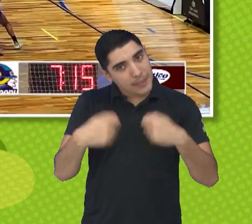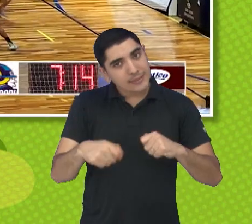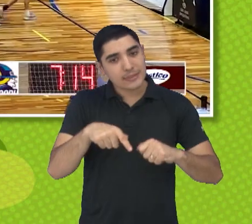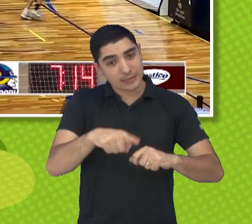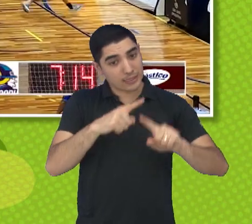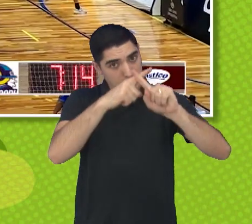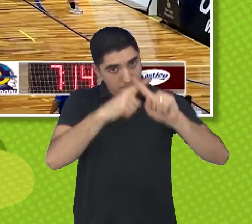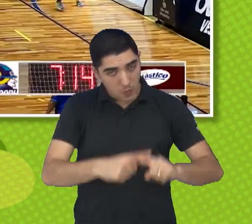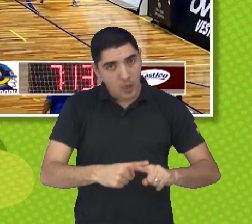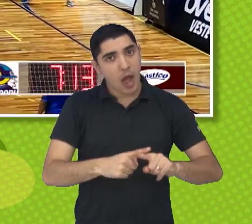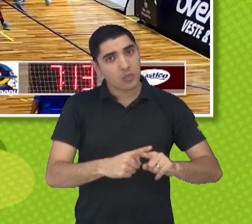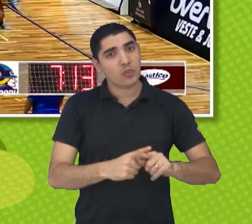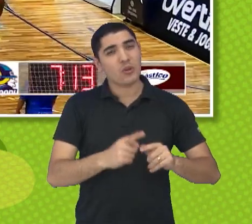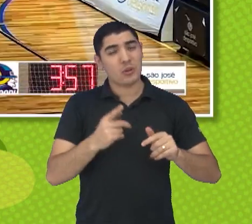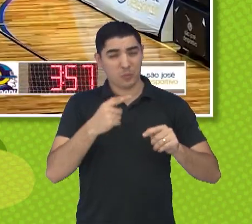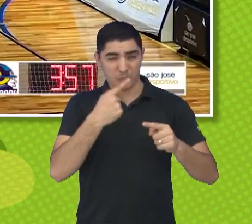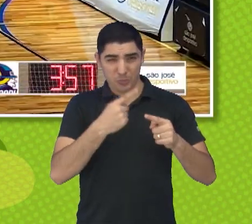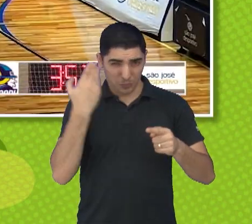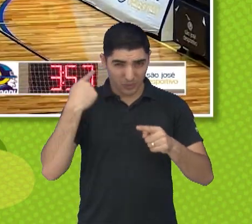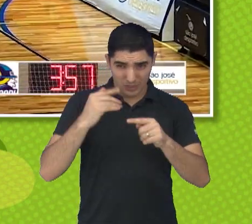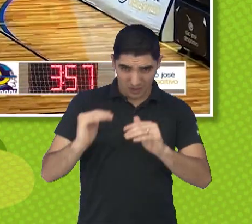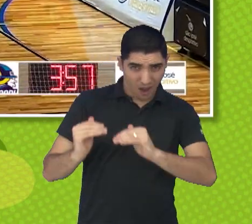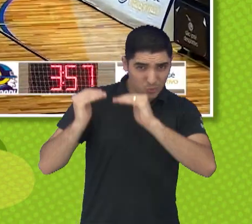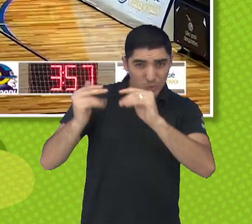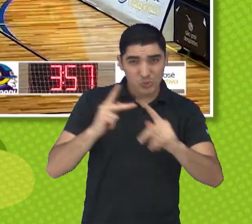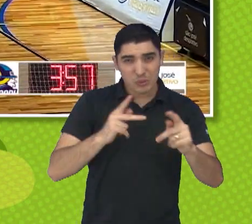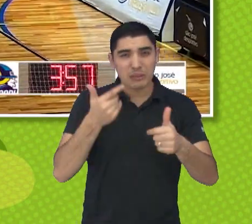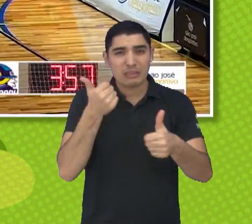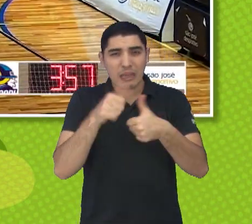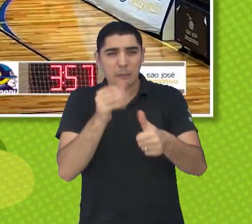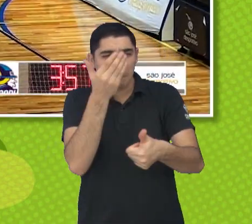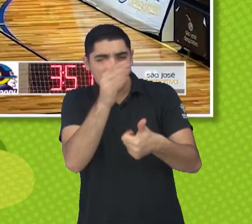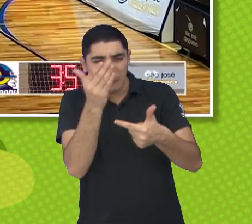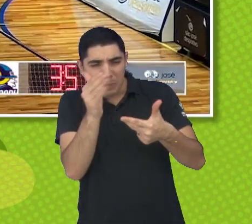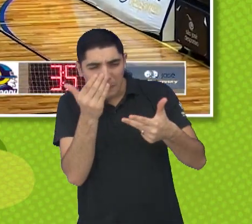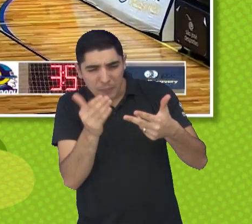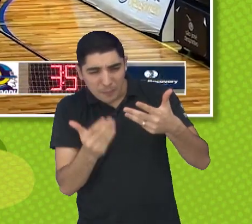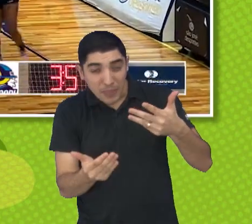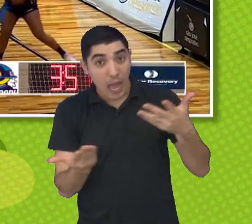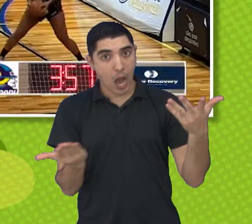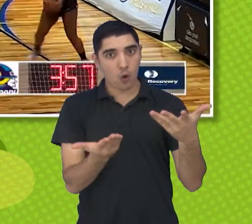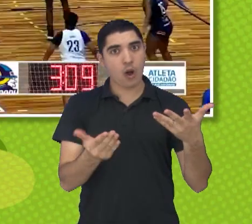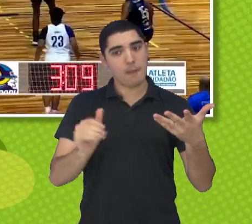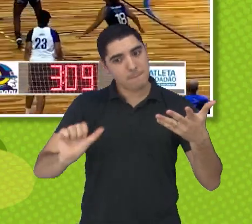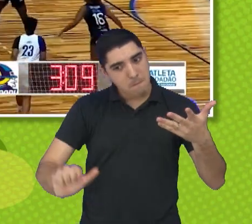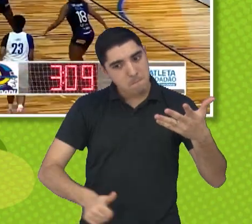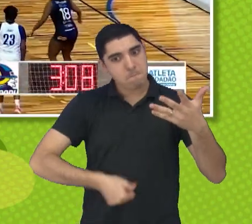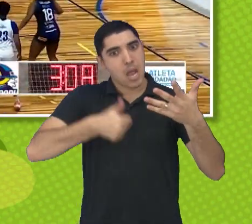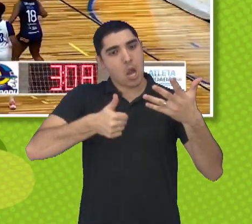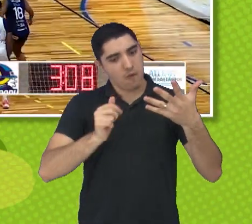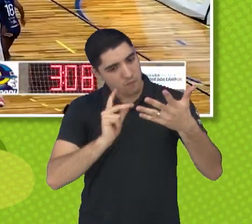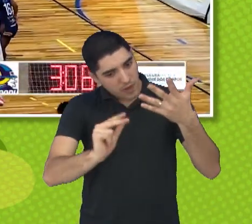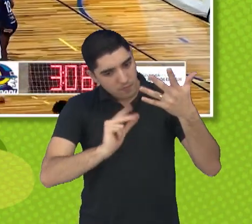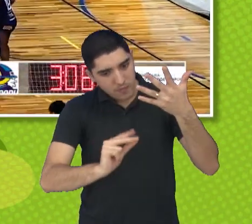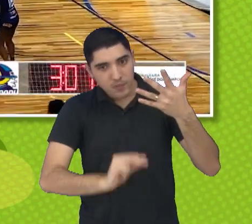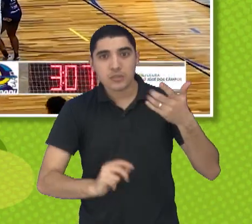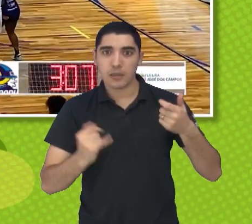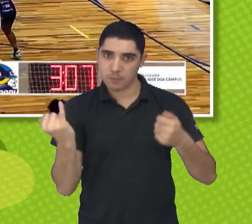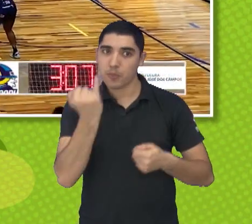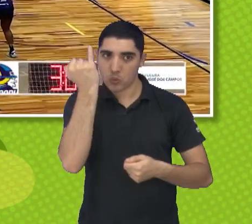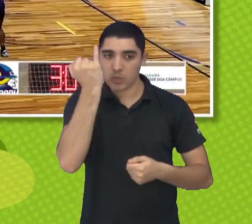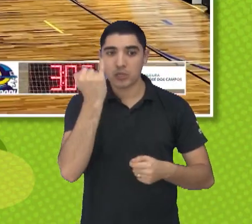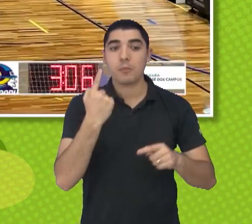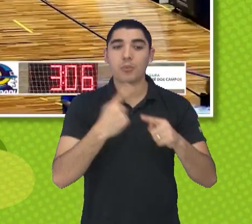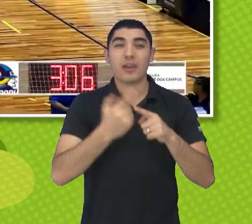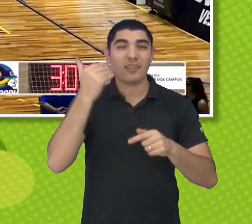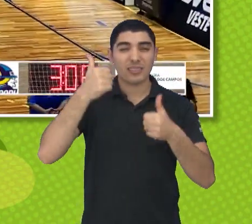O São José começou muito mal no campeonato, agora conseguiu essa reação aí no campeonato, né? Aos poucos,